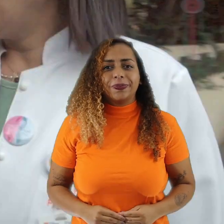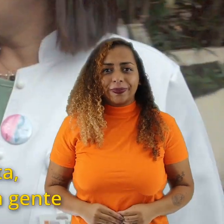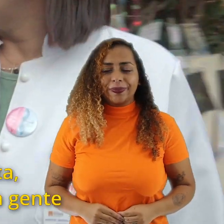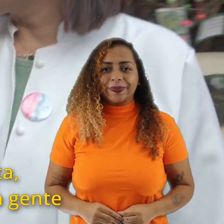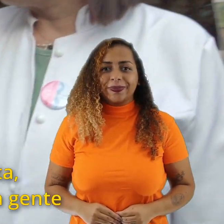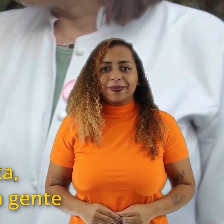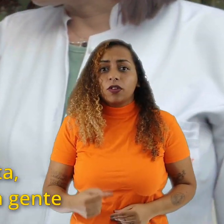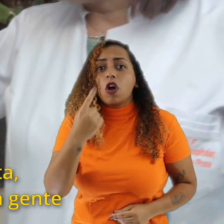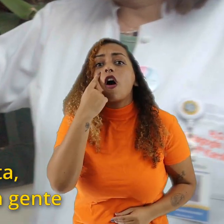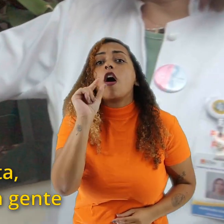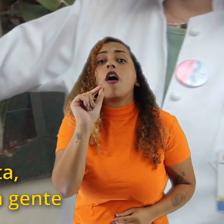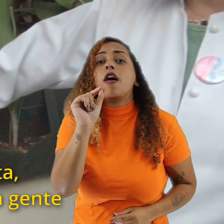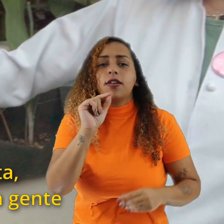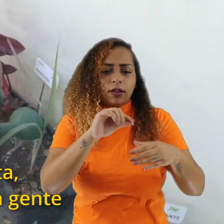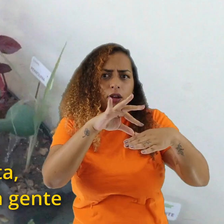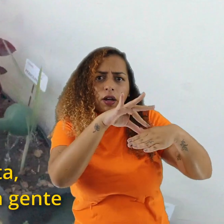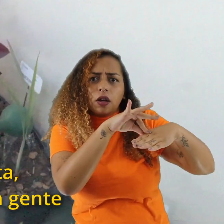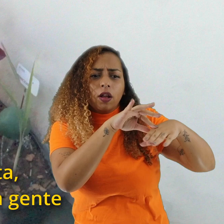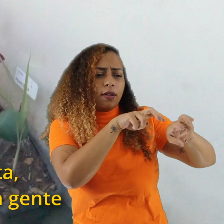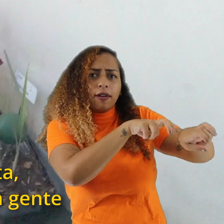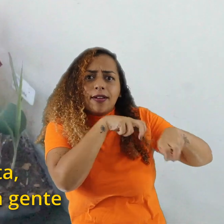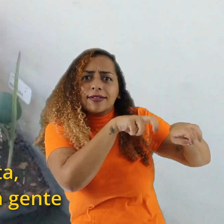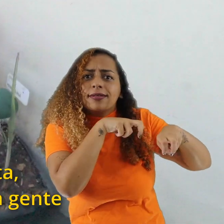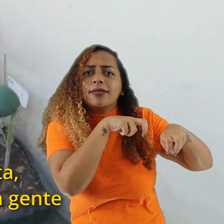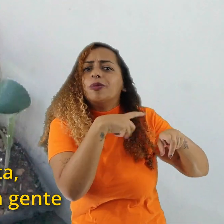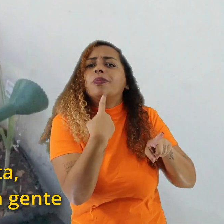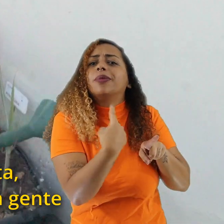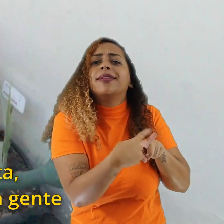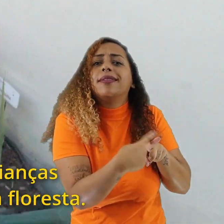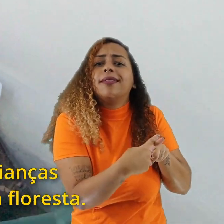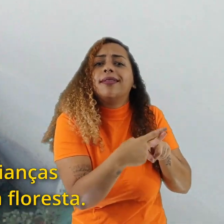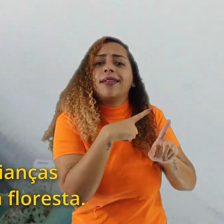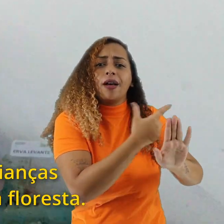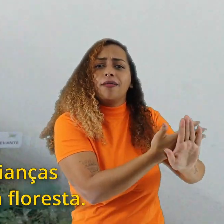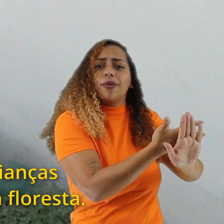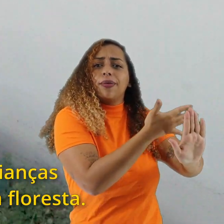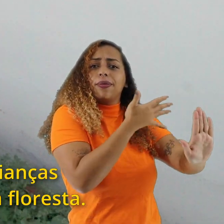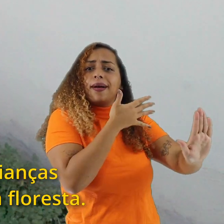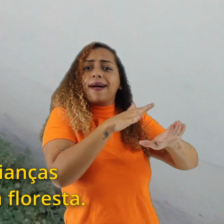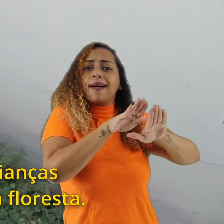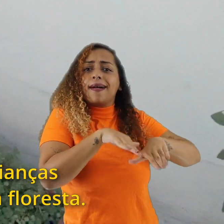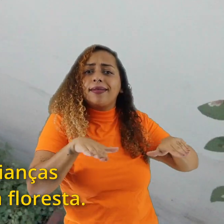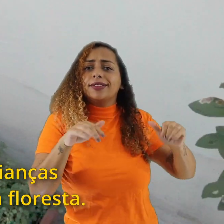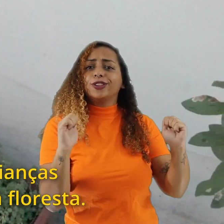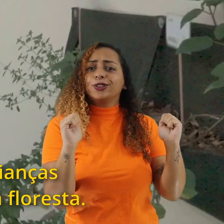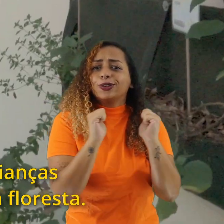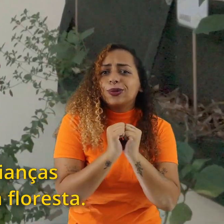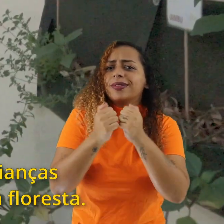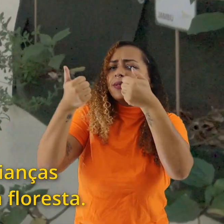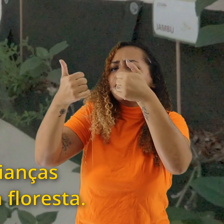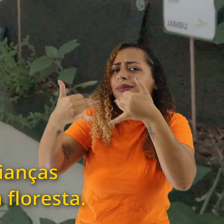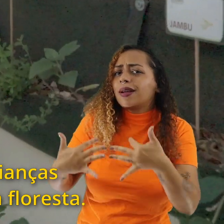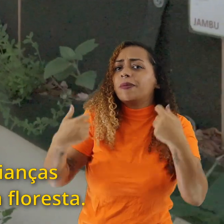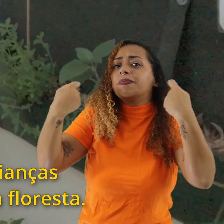A proposição dessa horta é fruto, é feito do que a gente vem trabalhando com as crianças a respeito